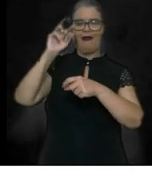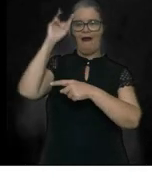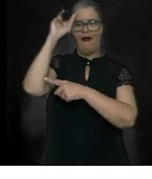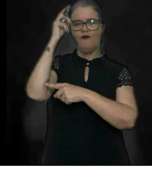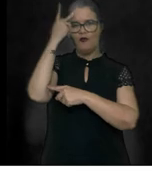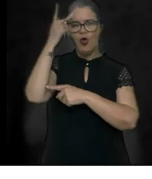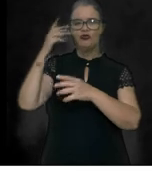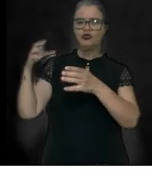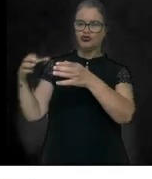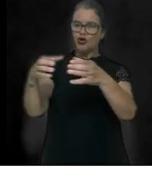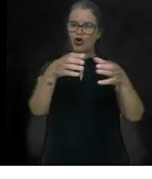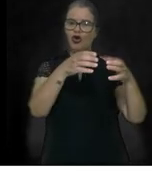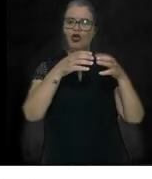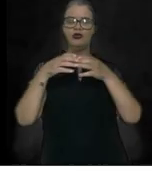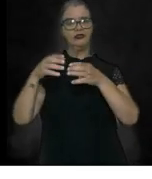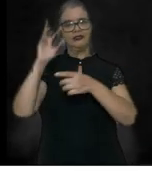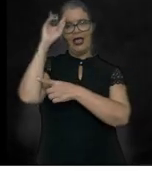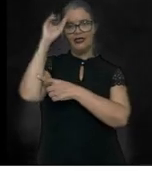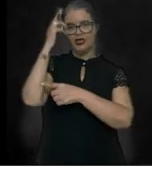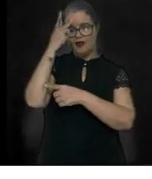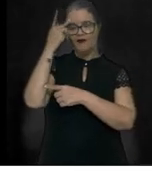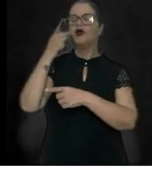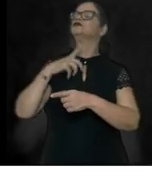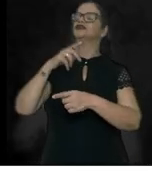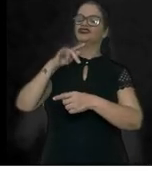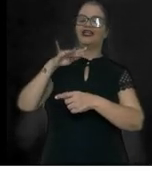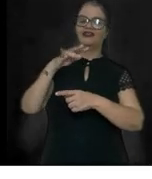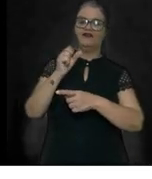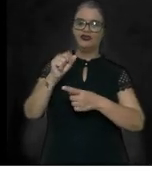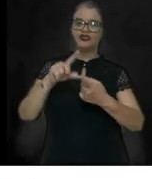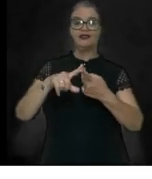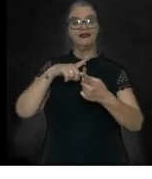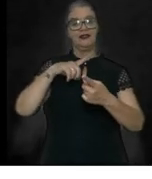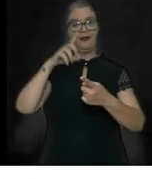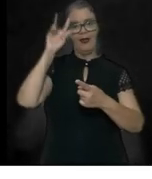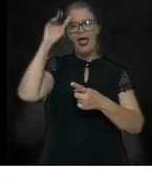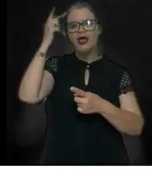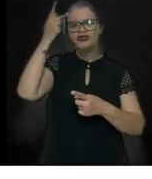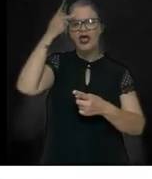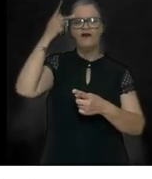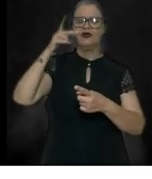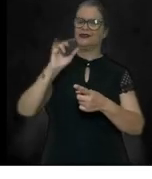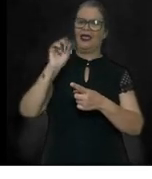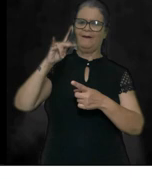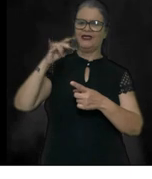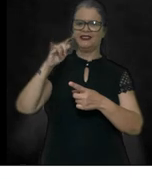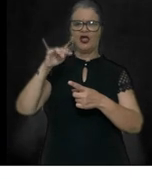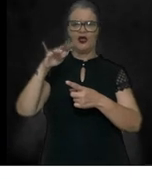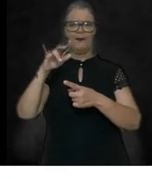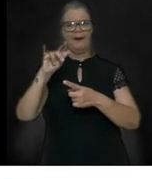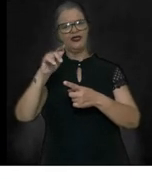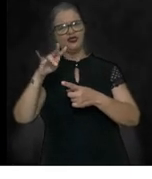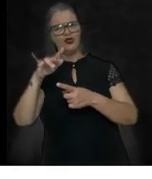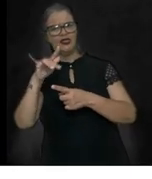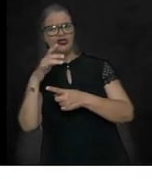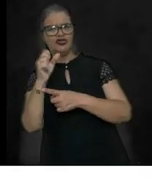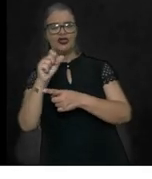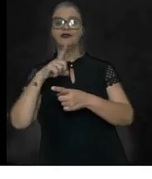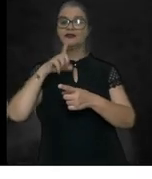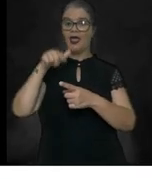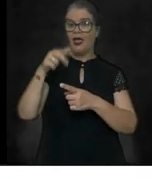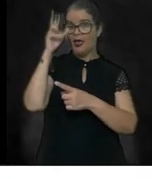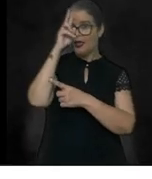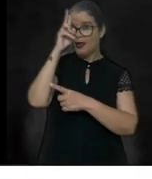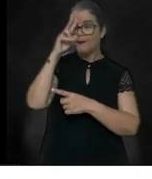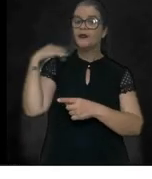coloniais, as revoltas nativistas e as revoltas emancipacionistas. Vale lembrar